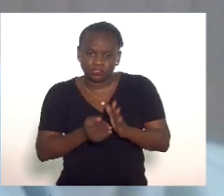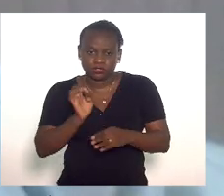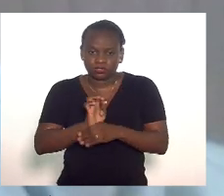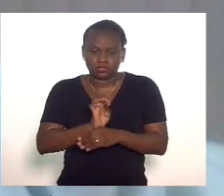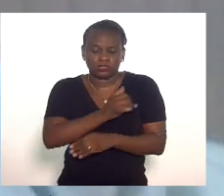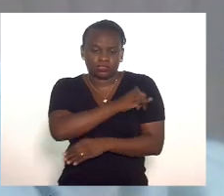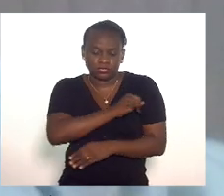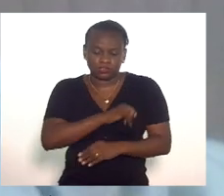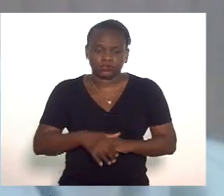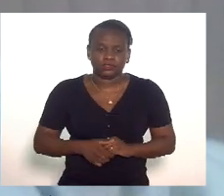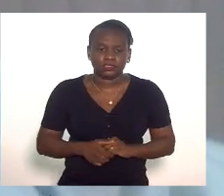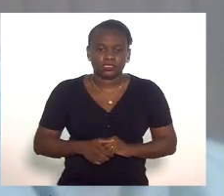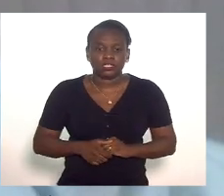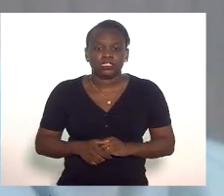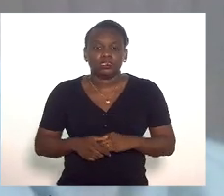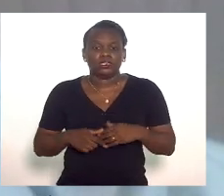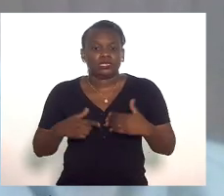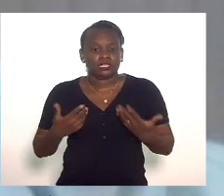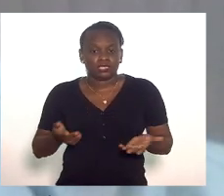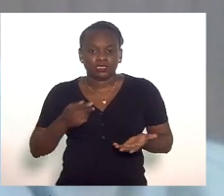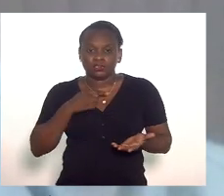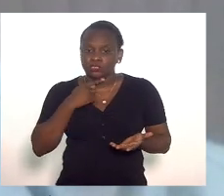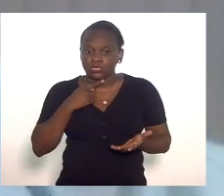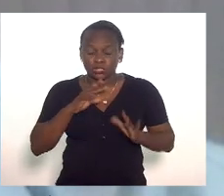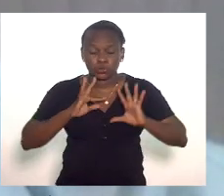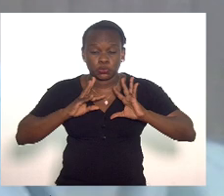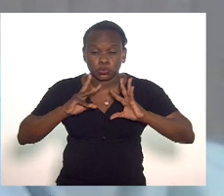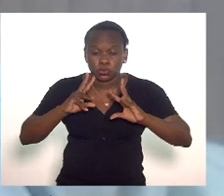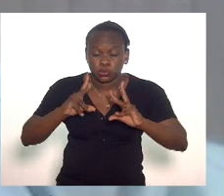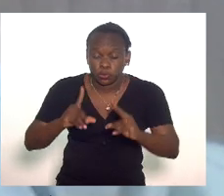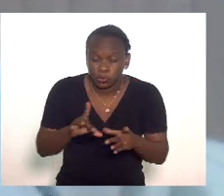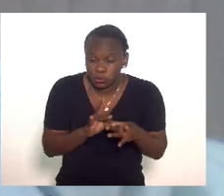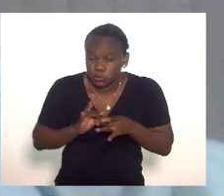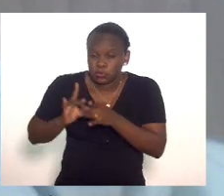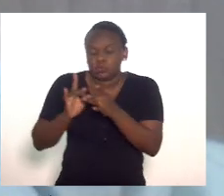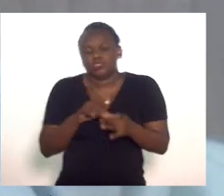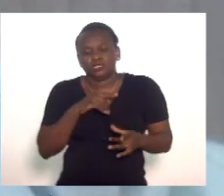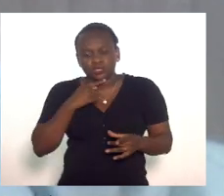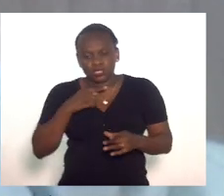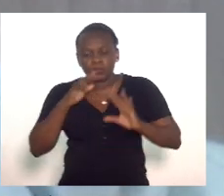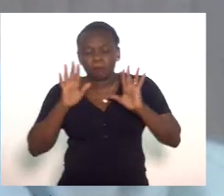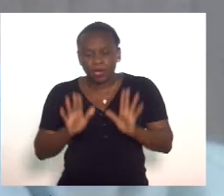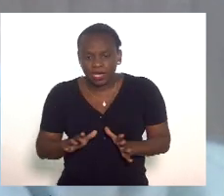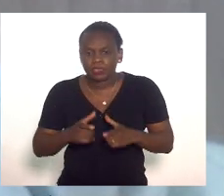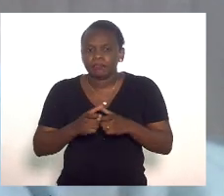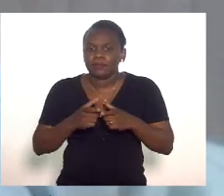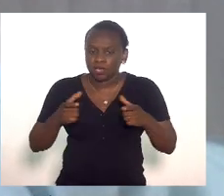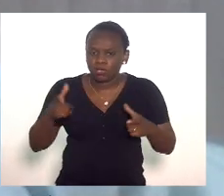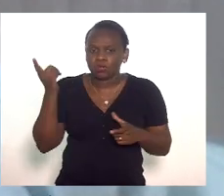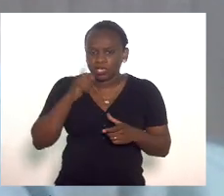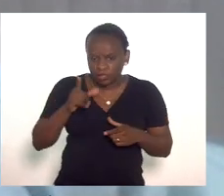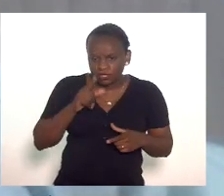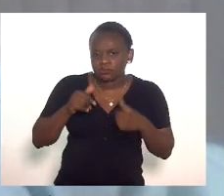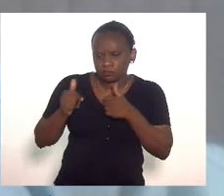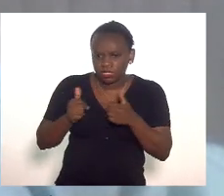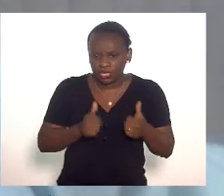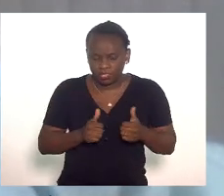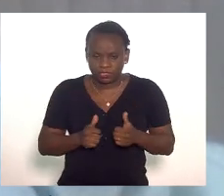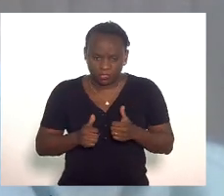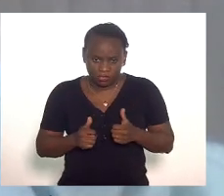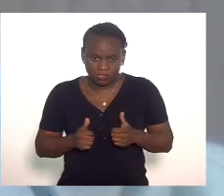janeiro não conseguimos unificar toda a regulação mas parte dessa regulação acabou acontecendo